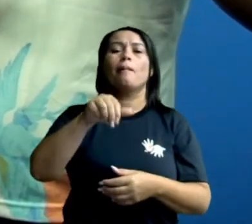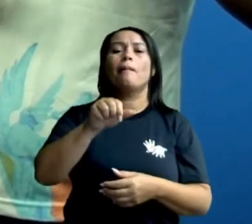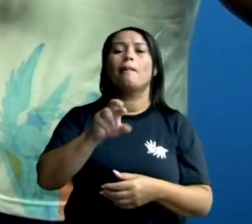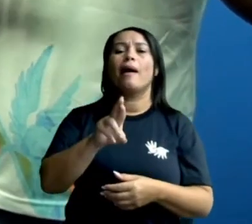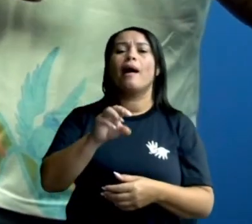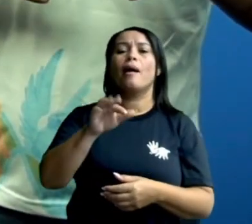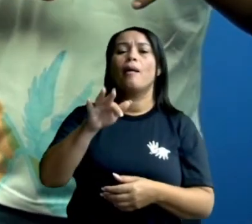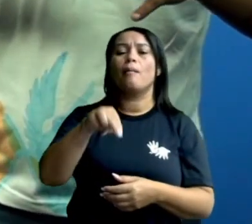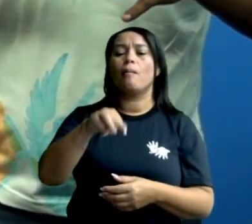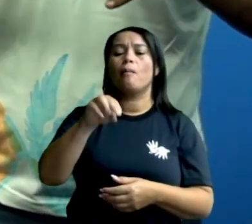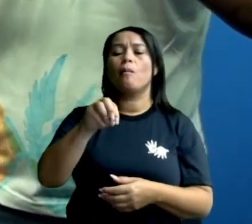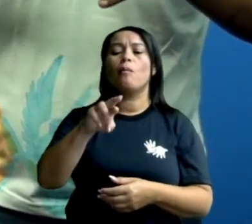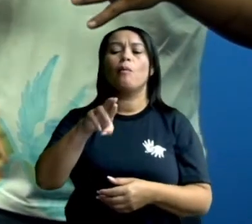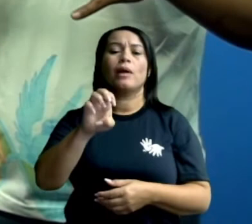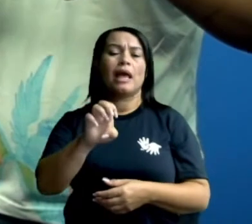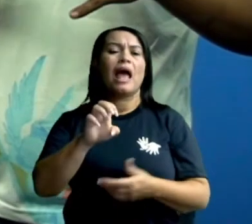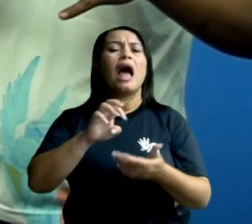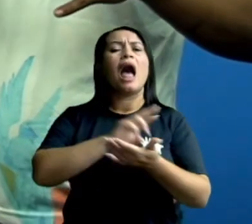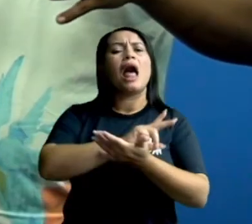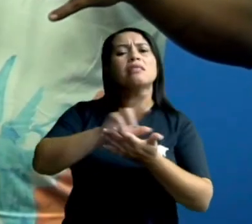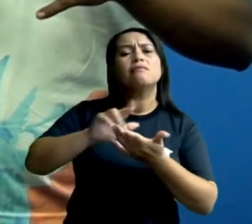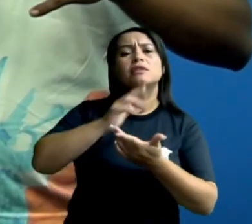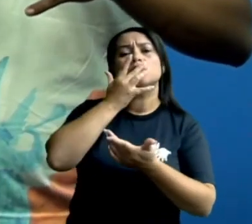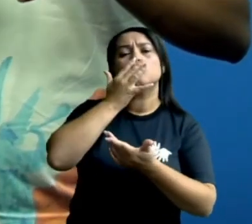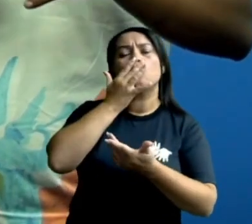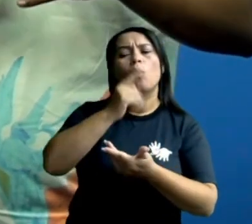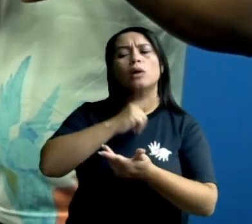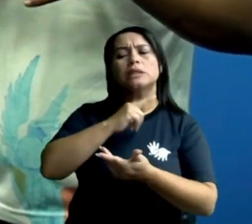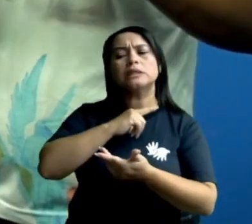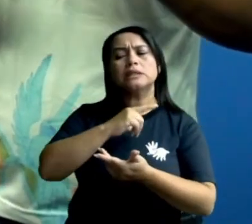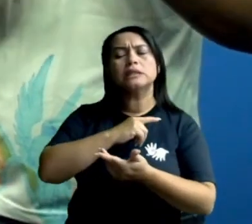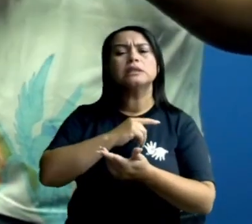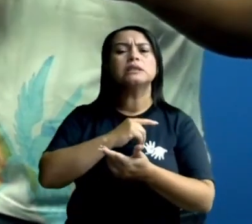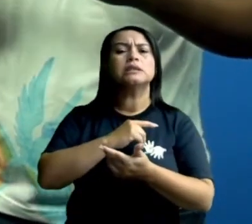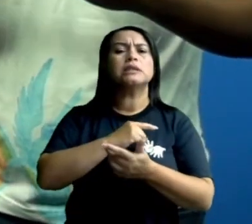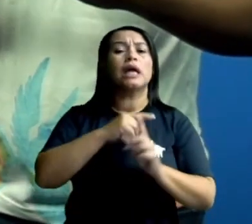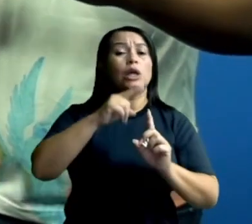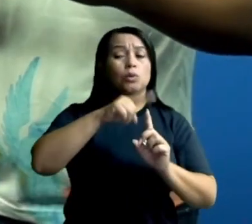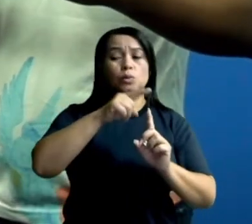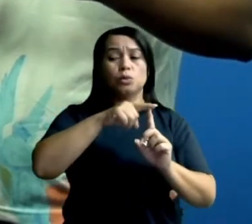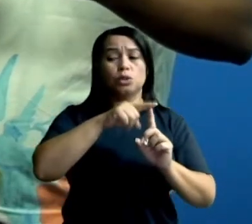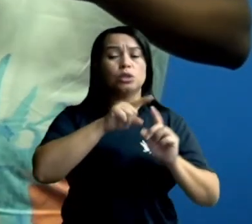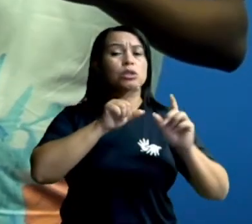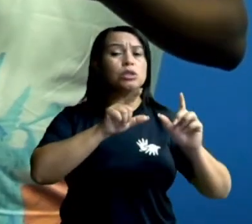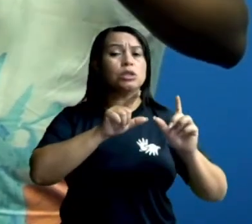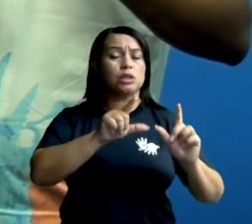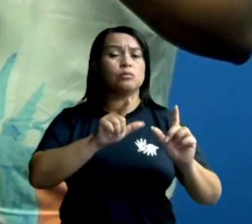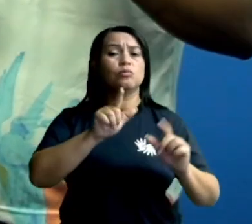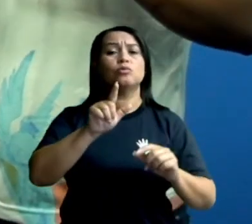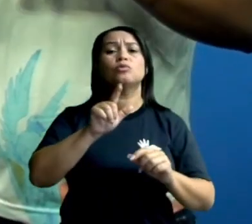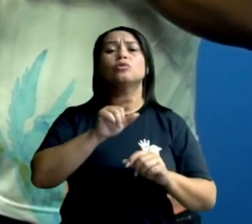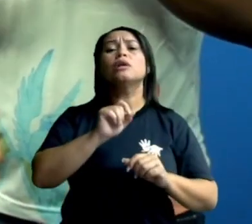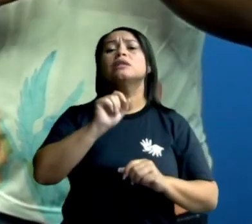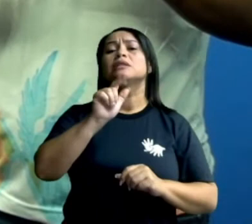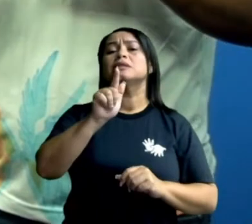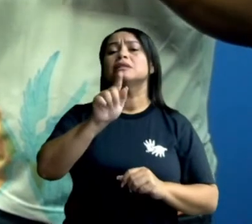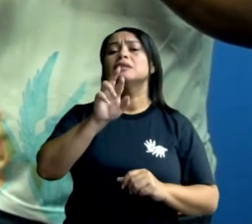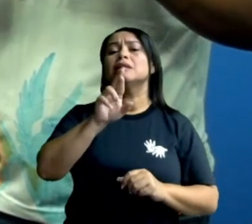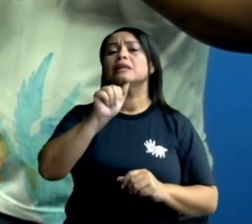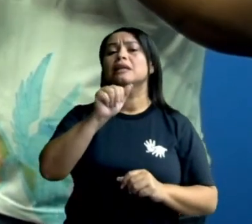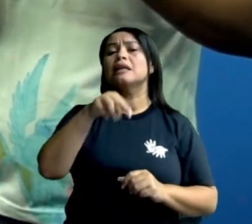essa diferença de coloração que existe entre os tipos de granito vem da